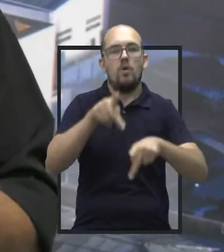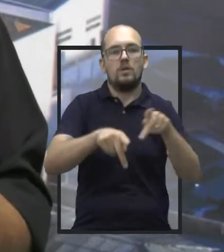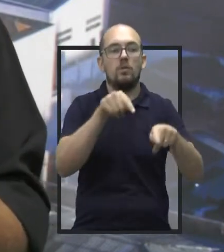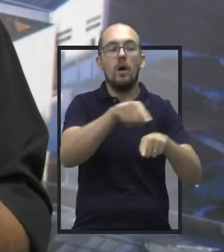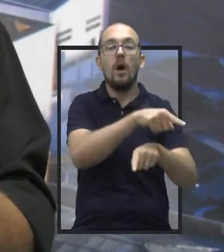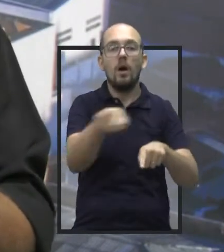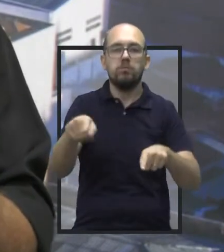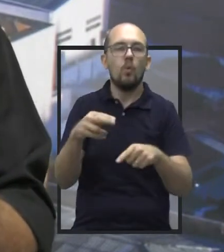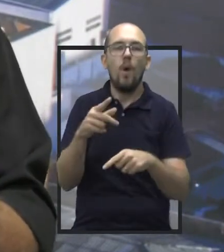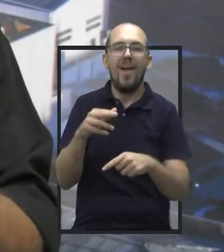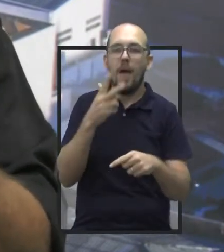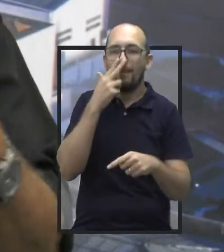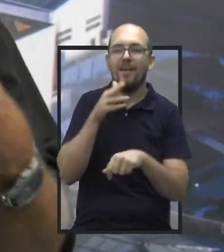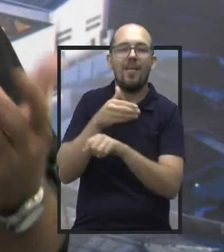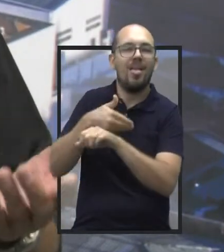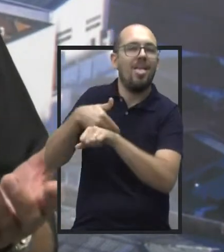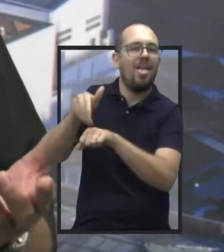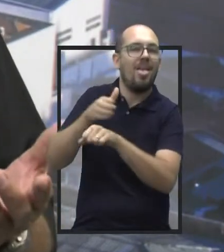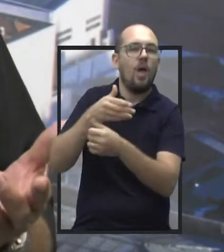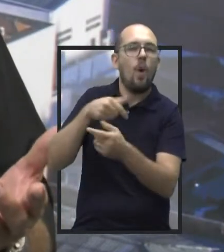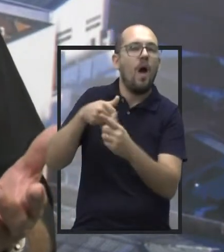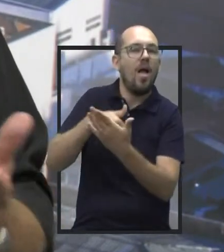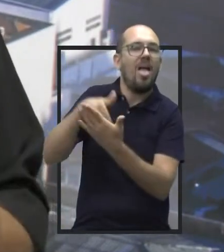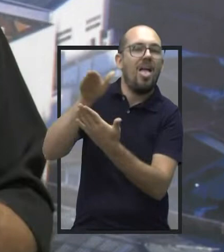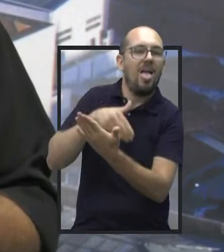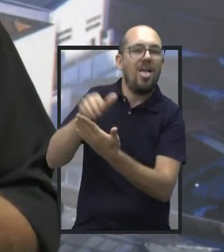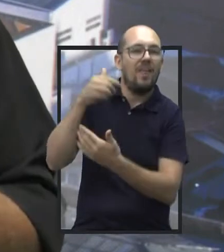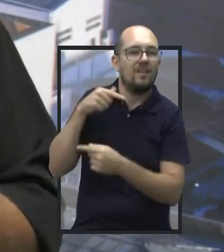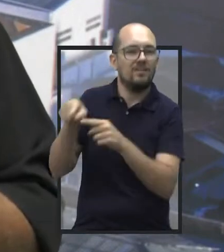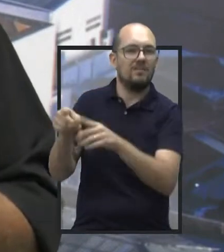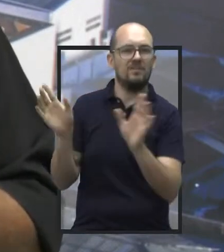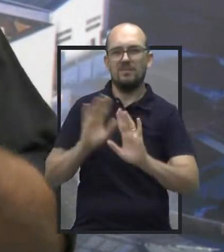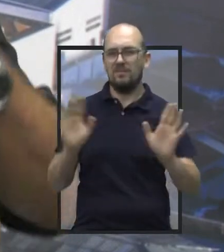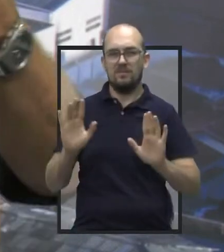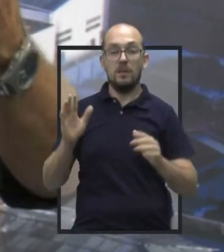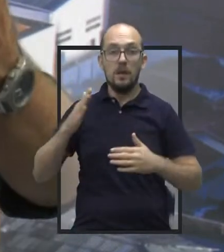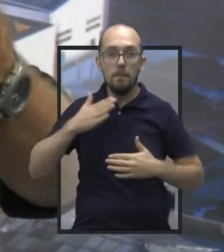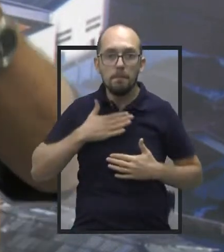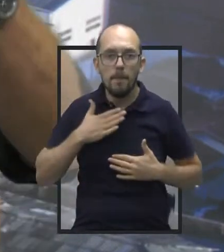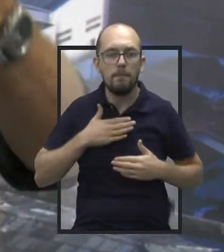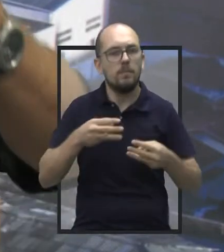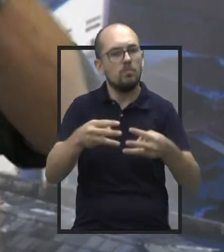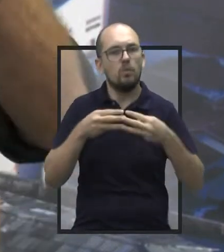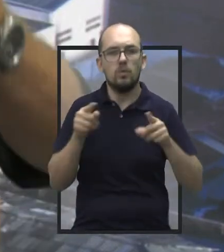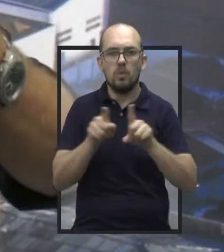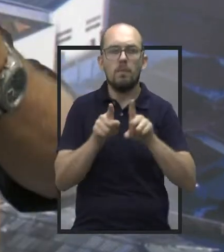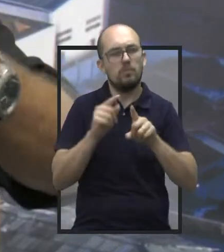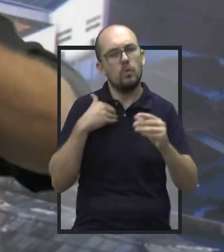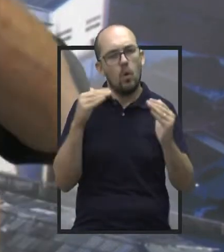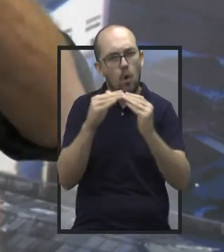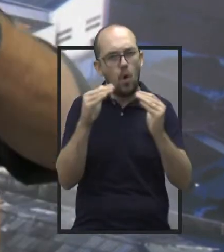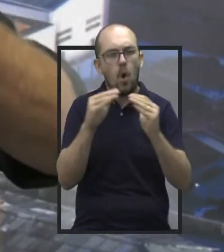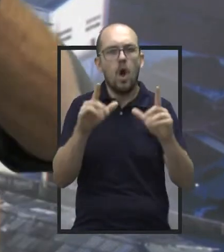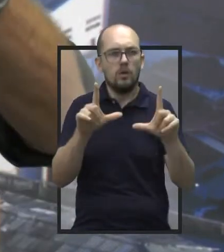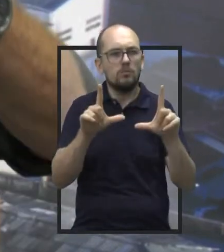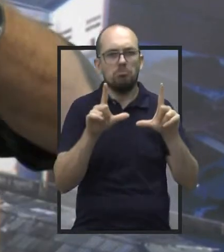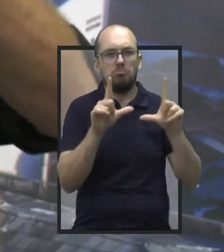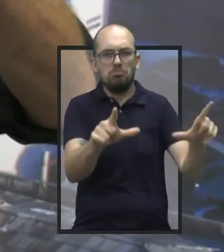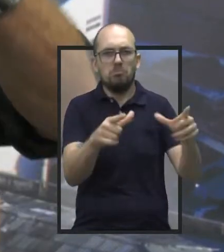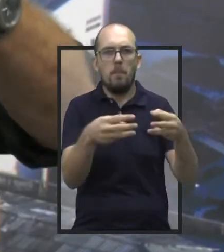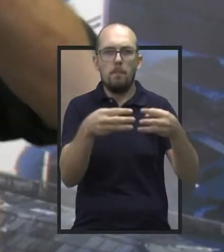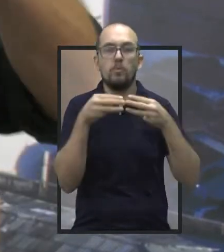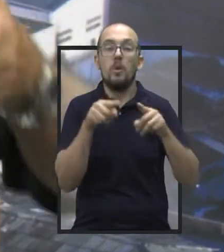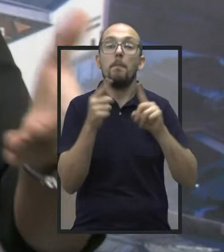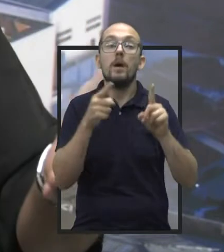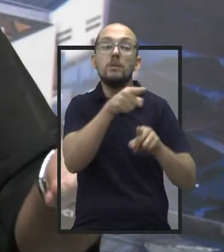não agradar com títulos honoríficos ou moções, você entendeu? A moção, no meu caso de ver também, ela tem que ser feita? Tem que ser feita, mas desde quando